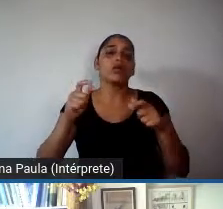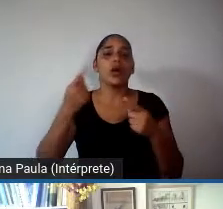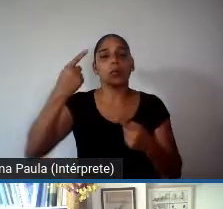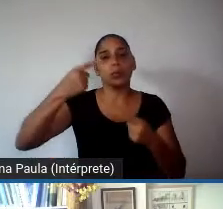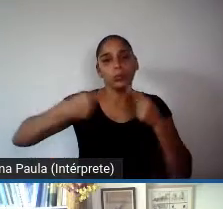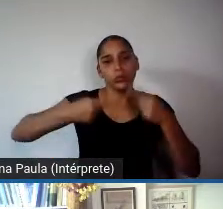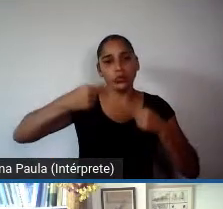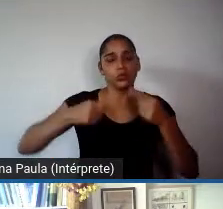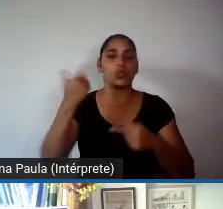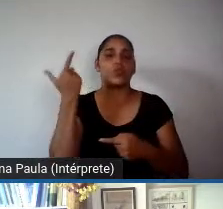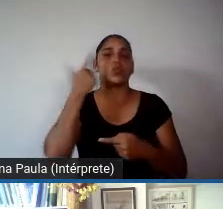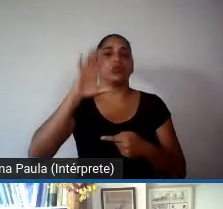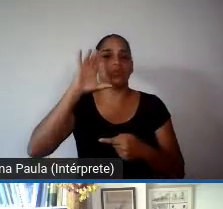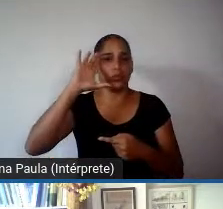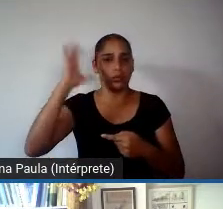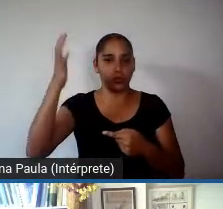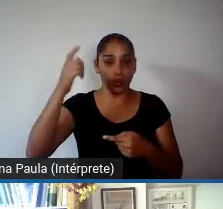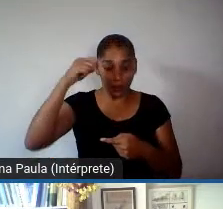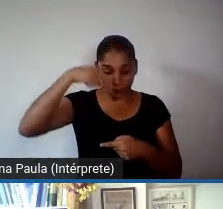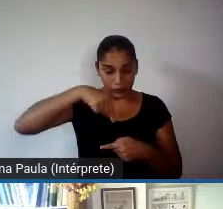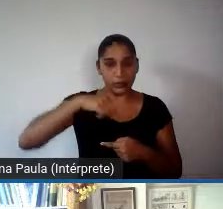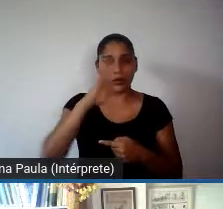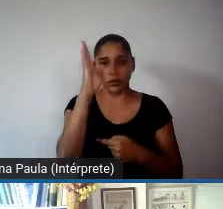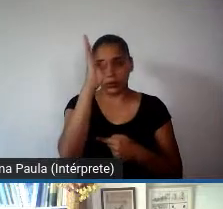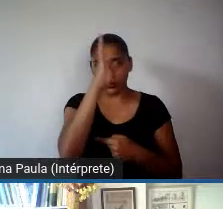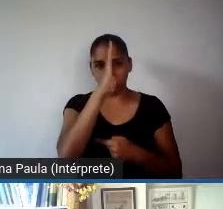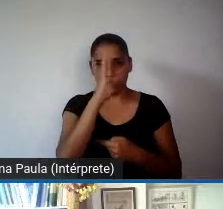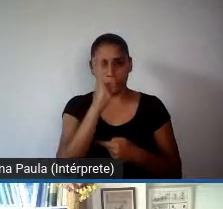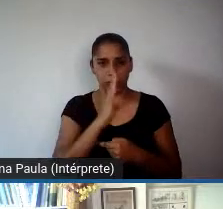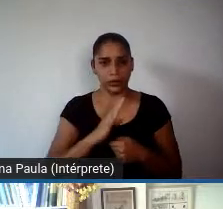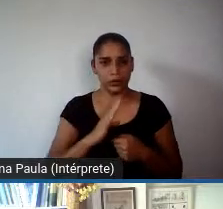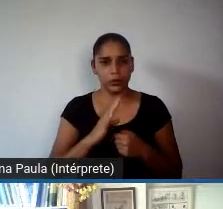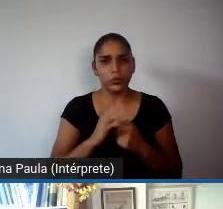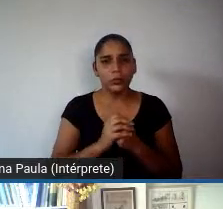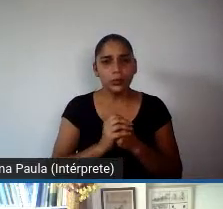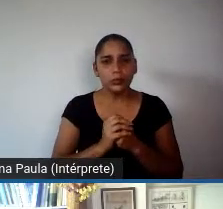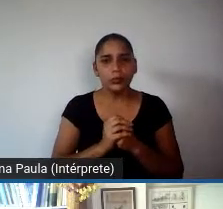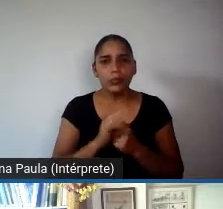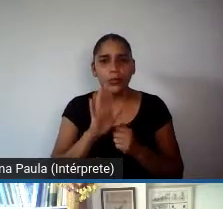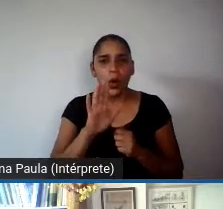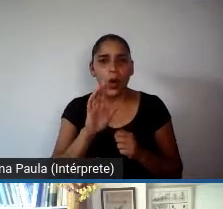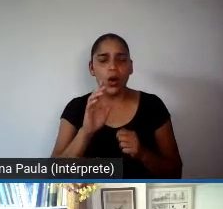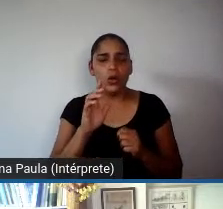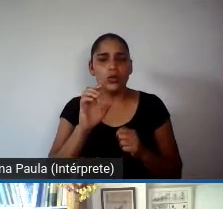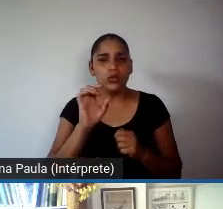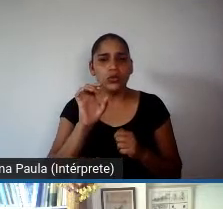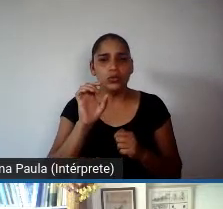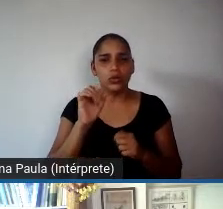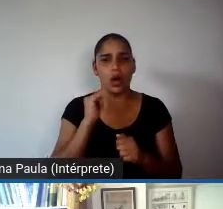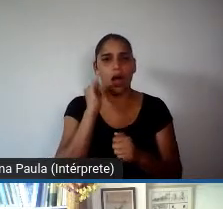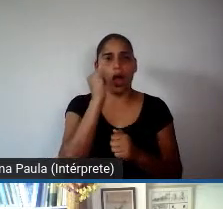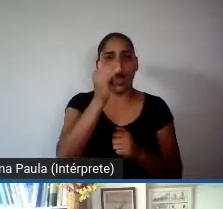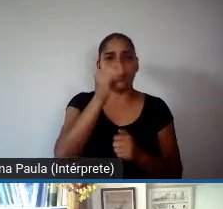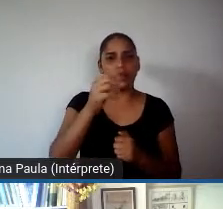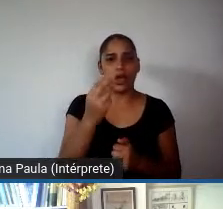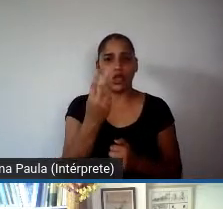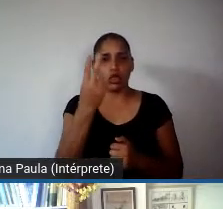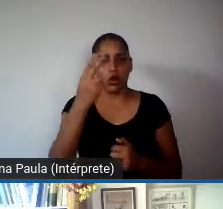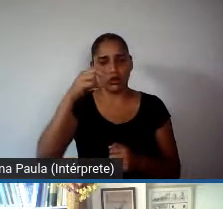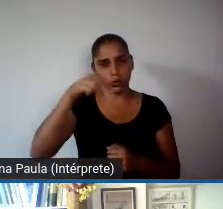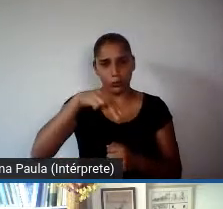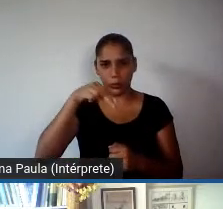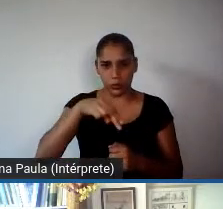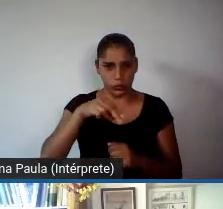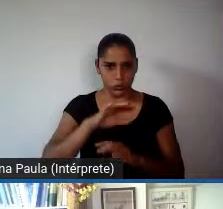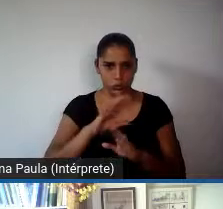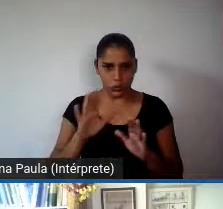políticas sociais. No Brasil, que a gente... Maurício, sinto muito, mas você tem mais dois minutos, dois minutos, Maurício. Tá, né, já tô